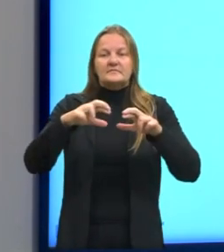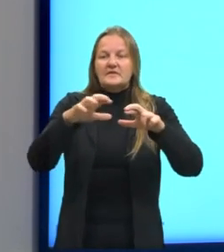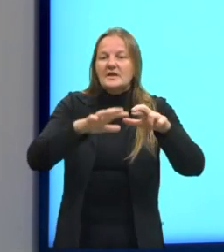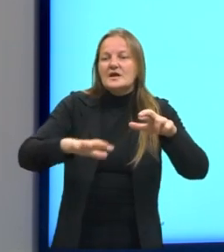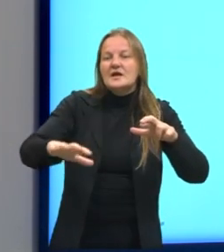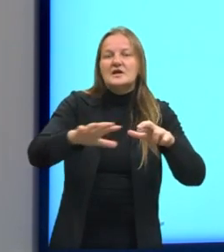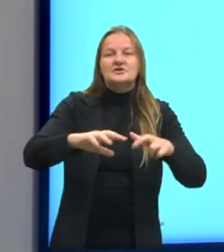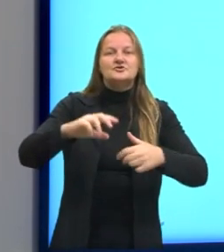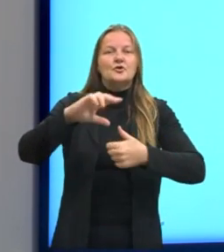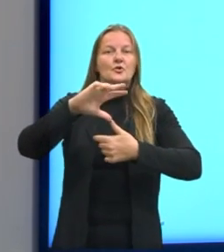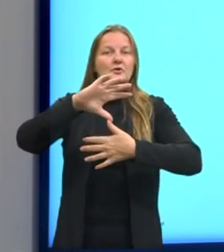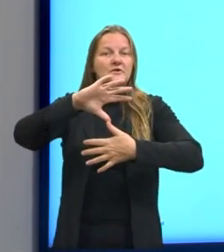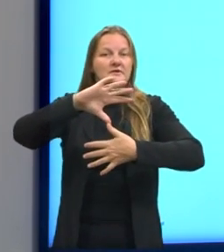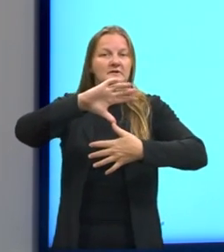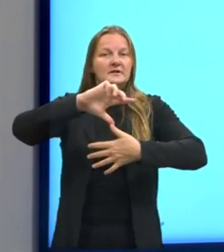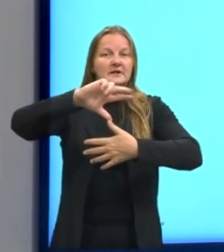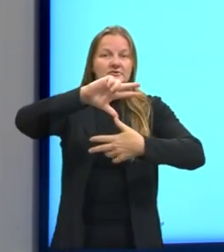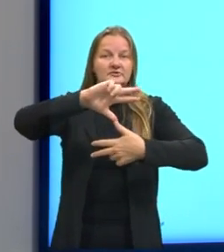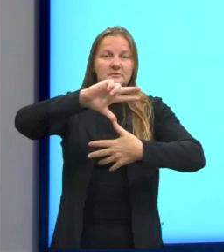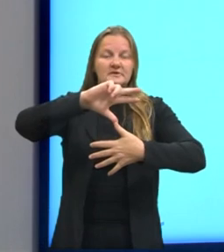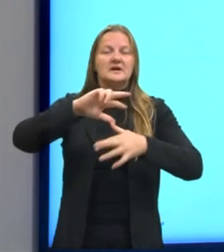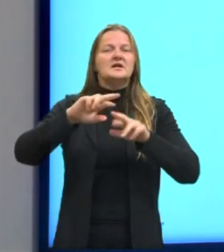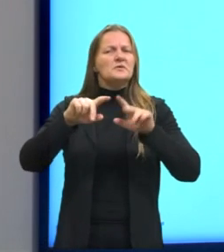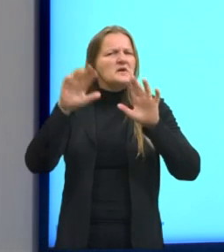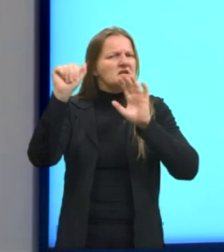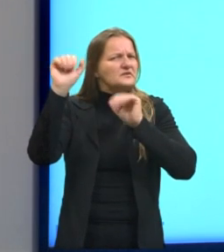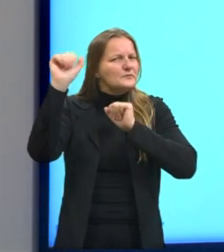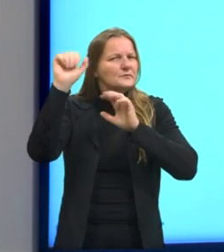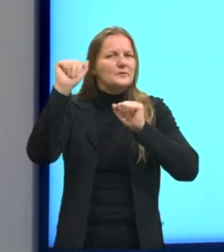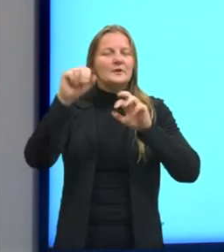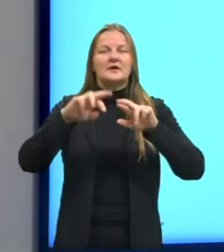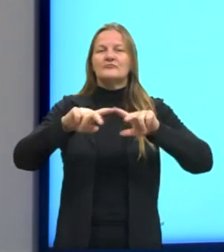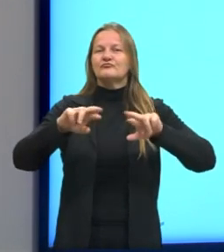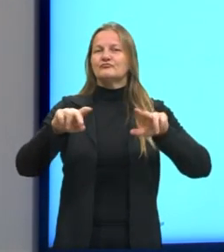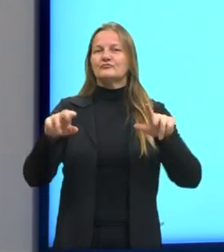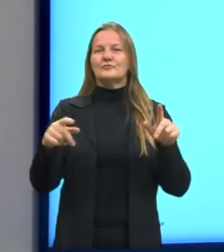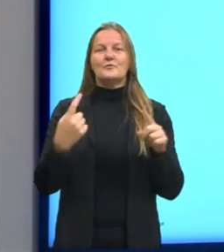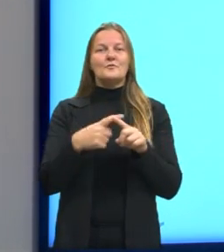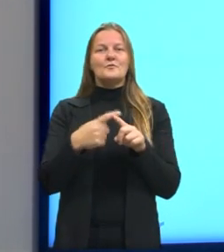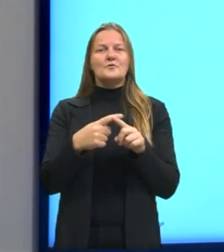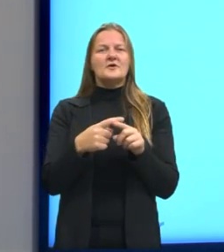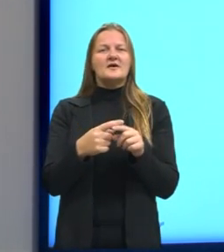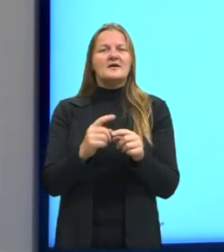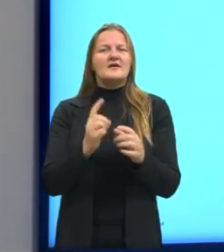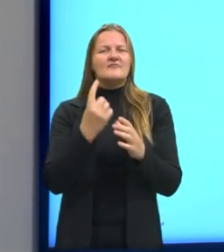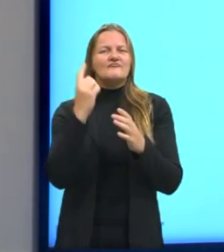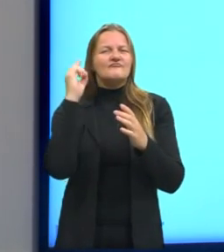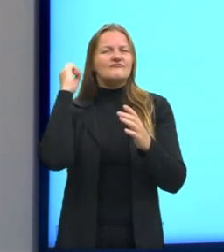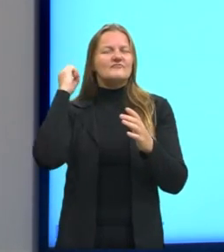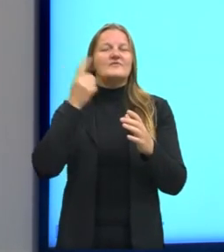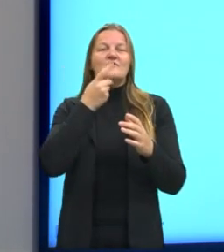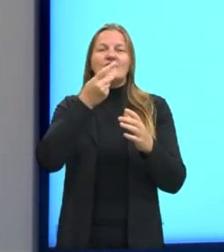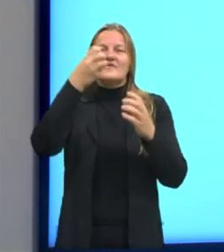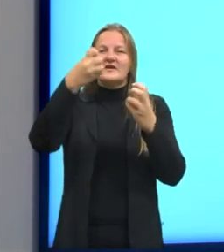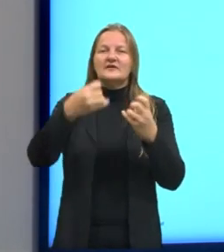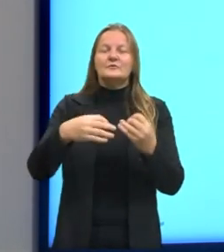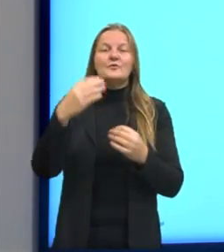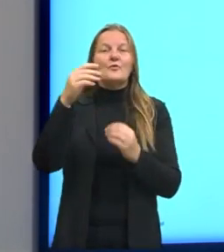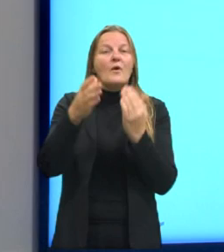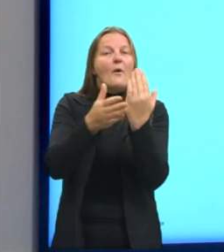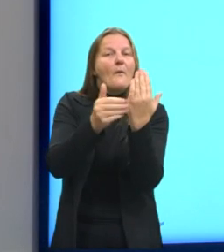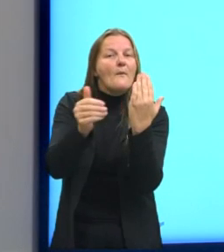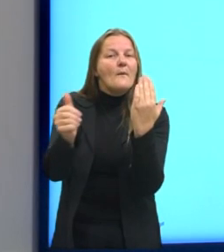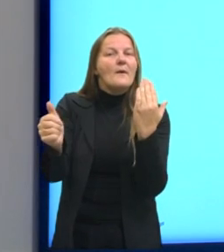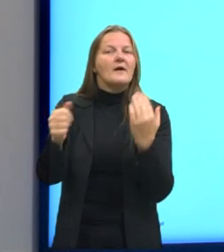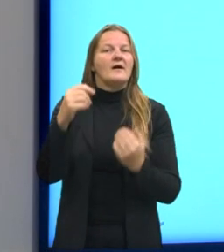latino-americanas e espanholas, etc. Ou seja, lá quando nós falamos das habilidades